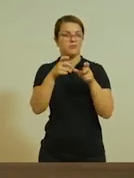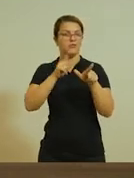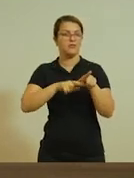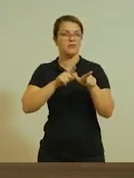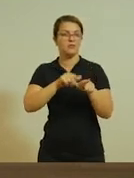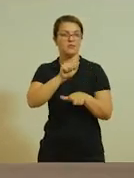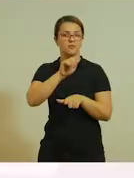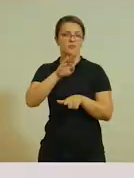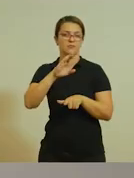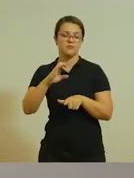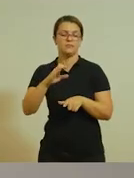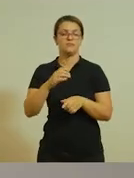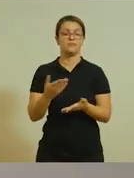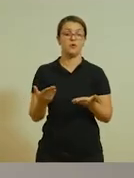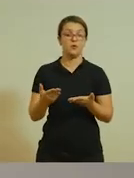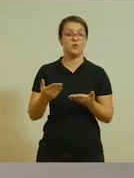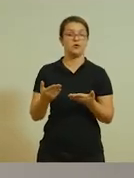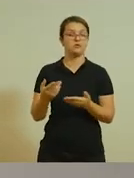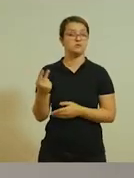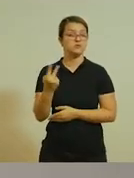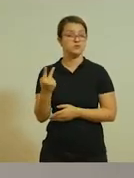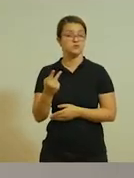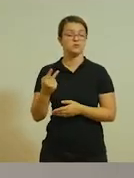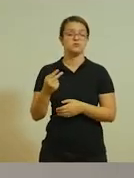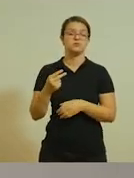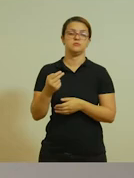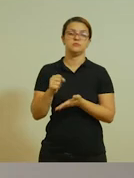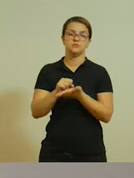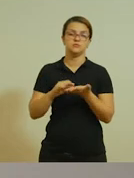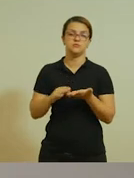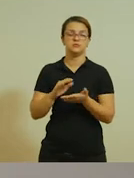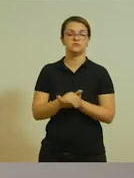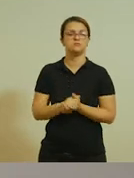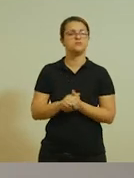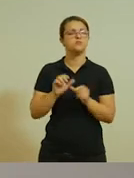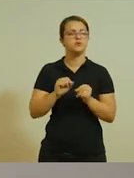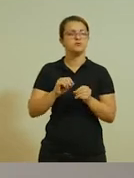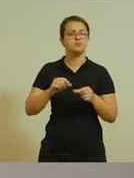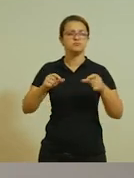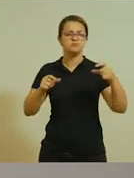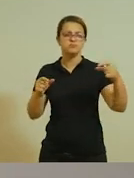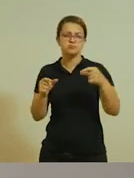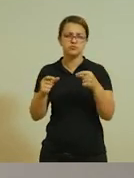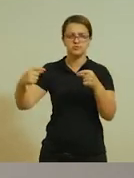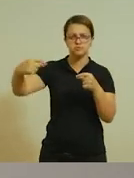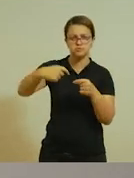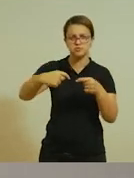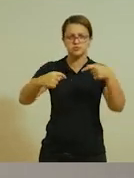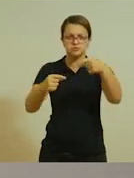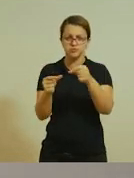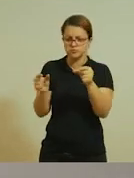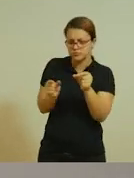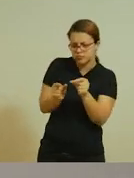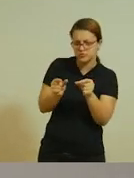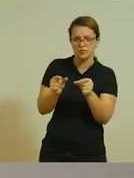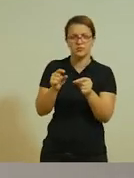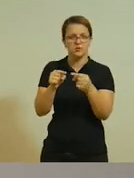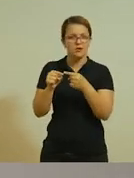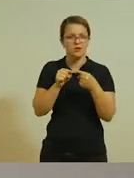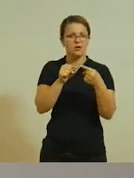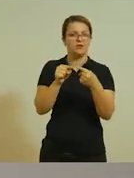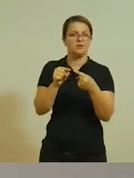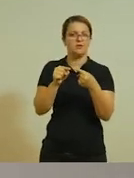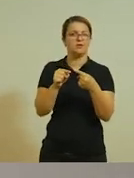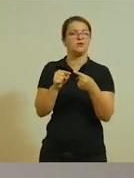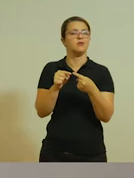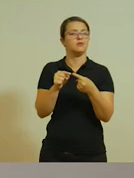atividade? Nossa atividade agora é um quebra-cabeça e esse quebra-cabeça tem como objetivo de relacionar o